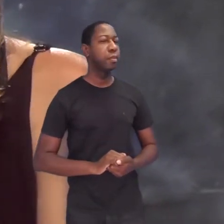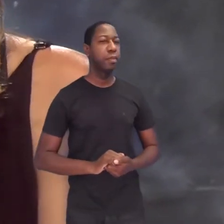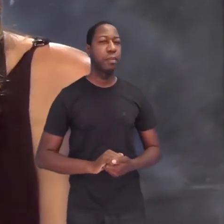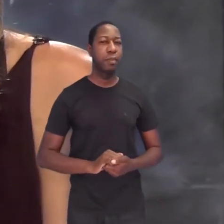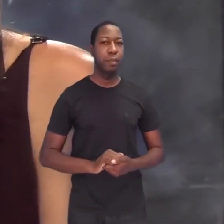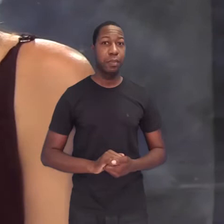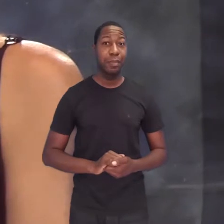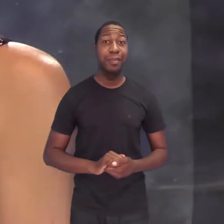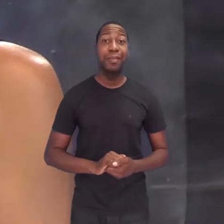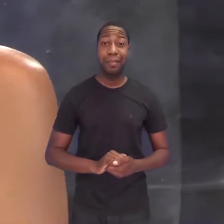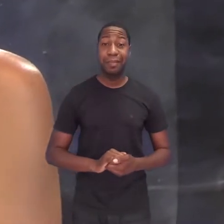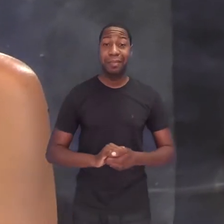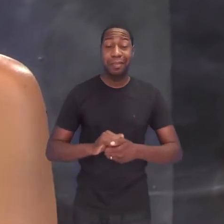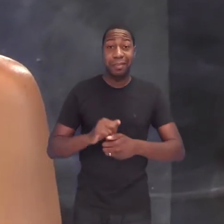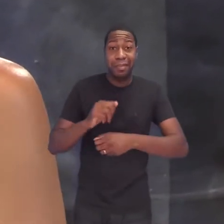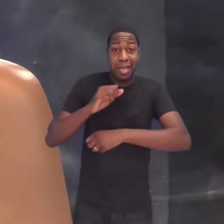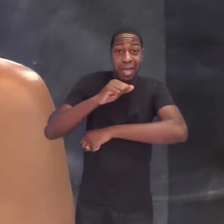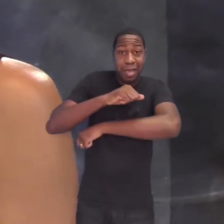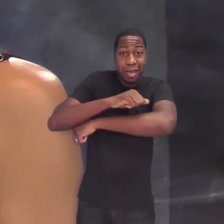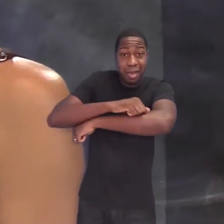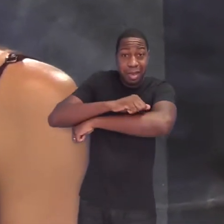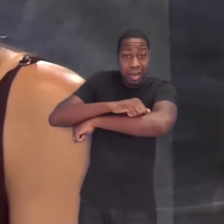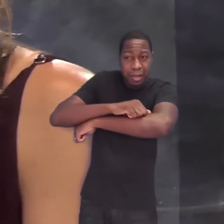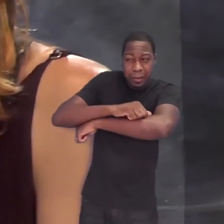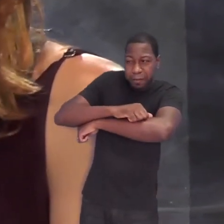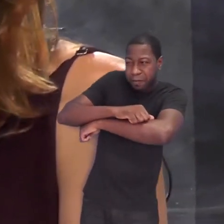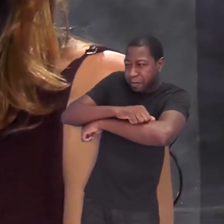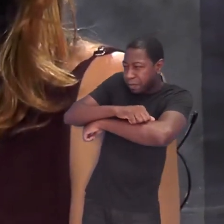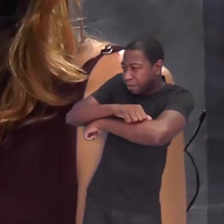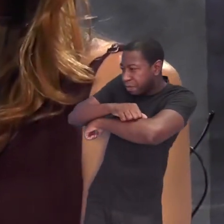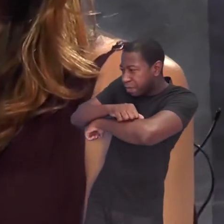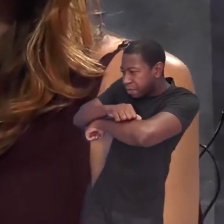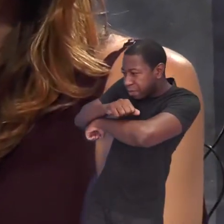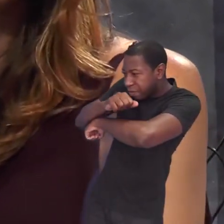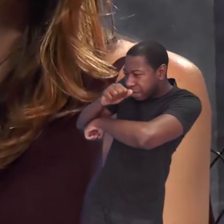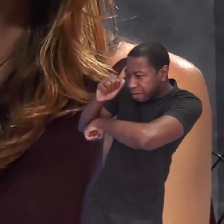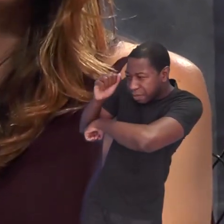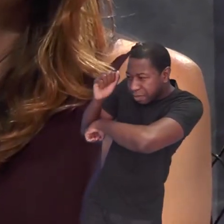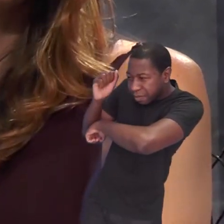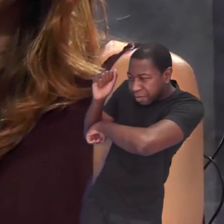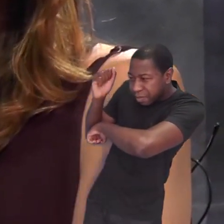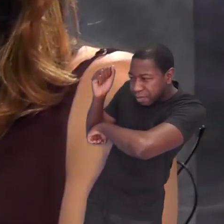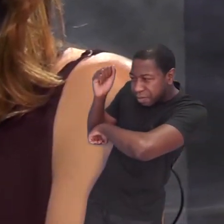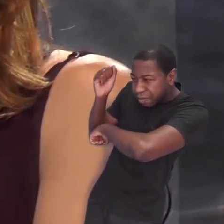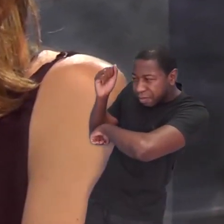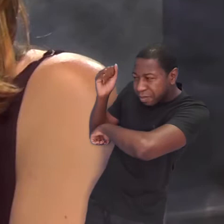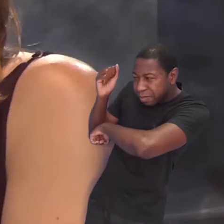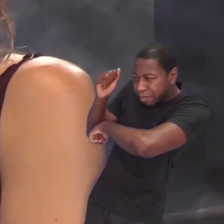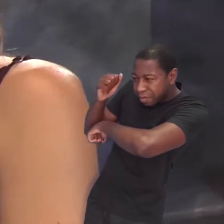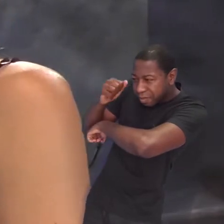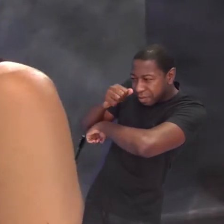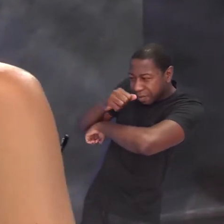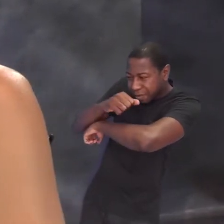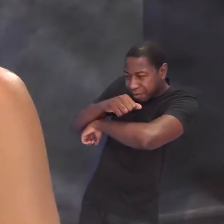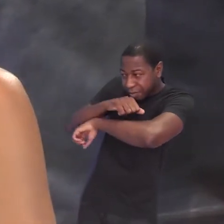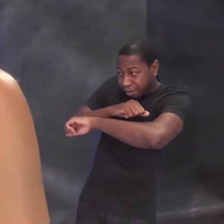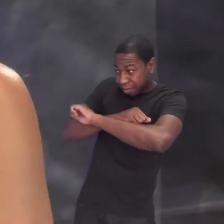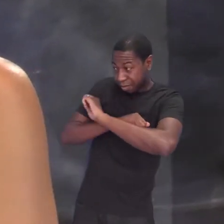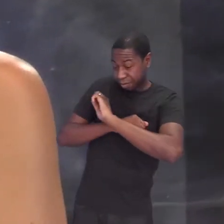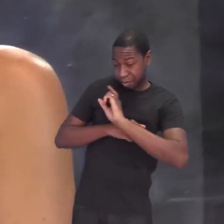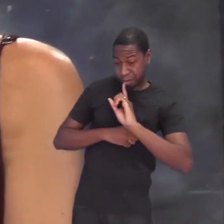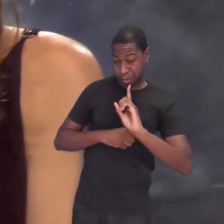Apareceu na janela uma velha e foi até a porta. Abriu